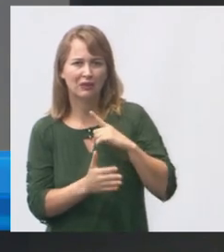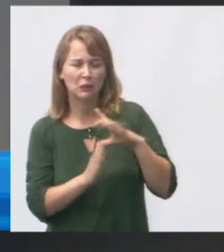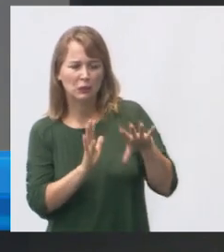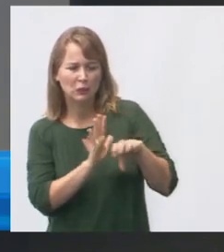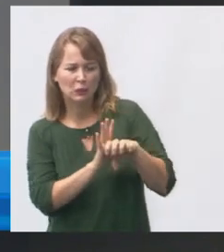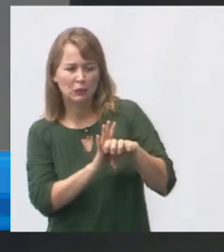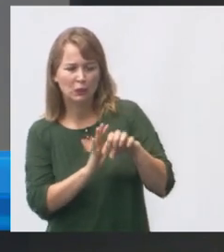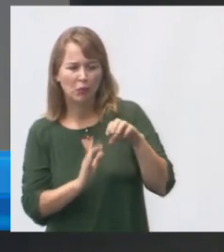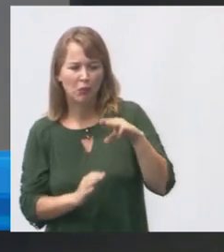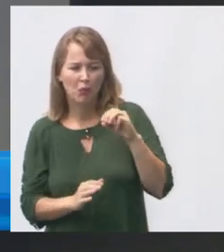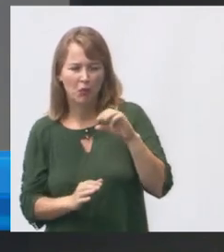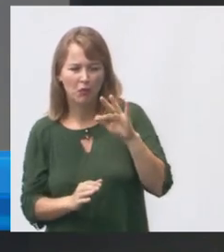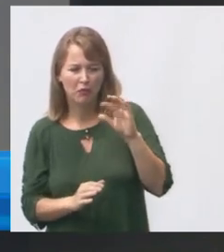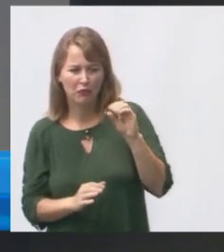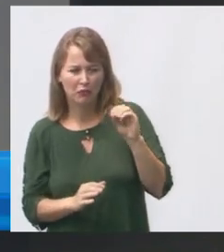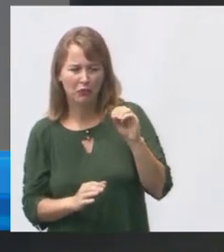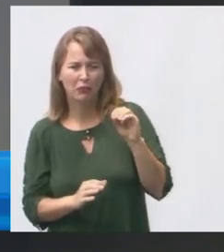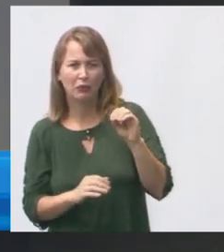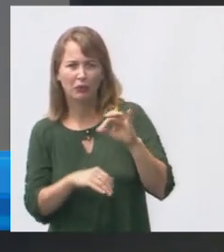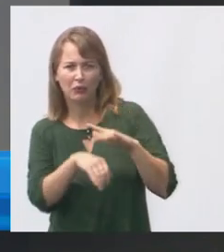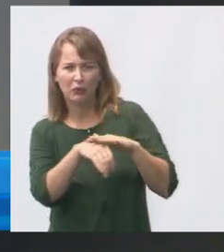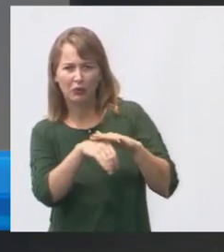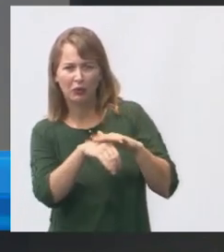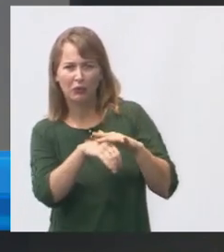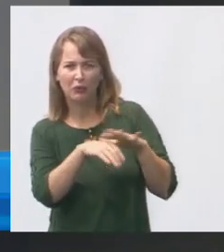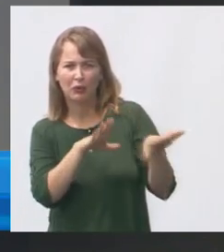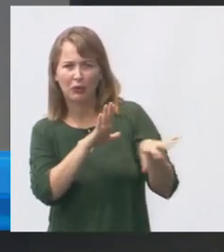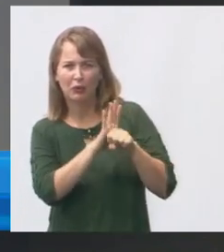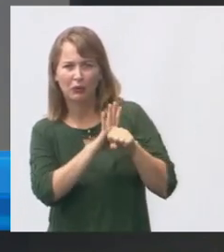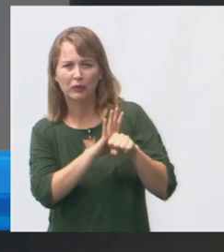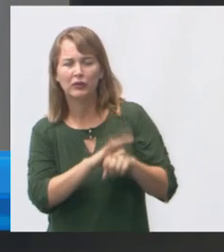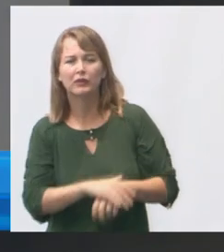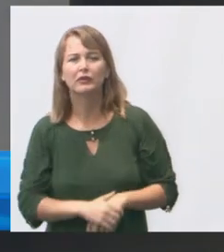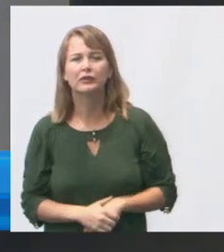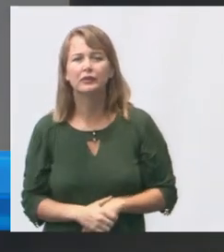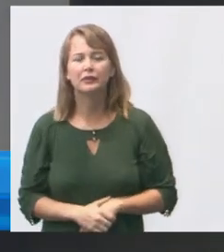mofo que tem principalmente devido depois de chuvas